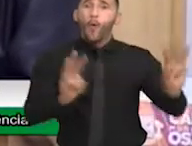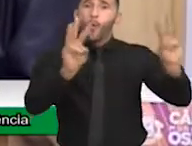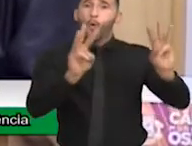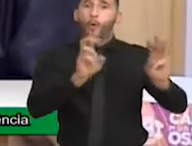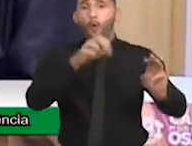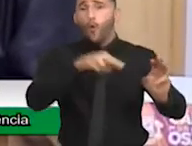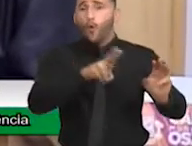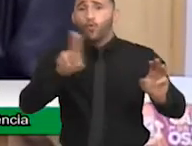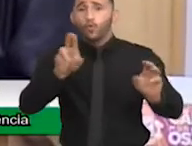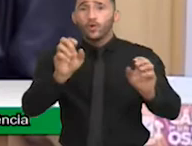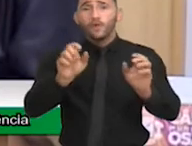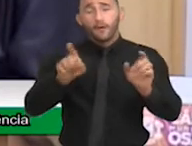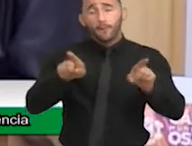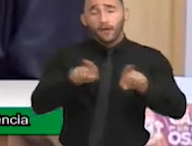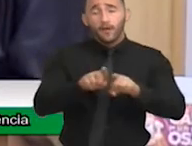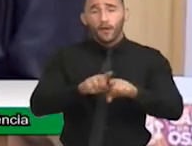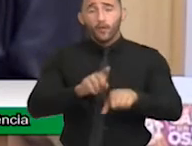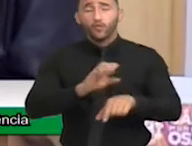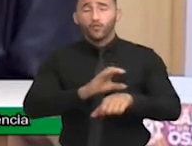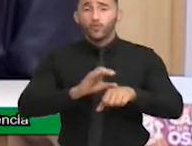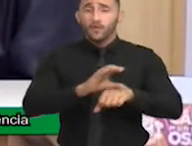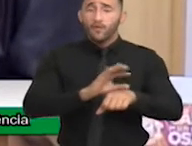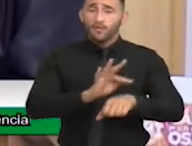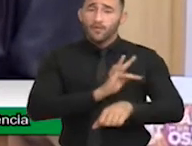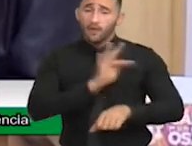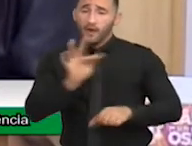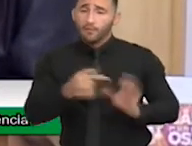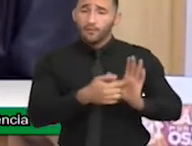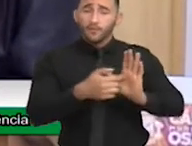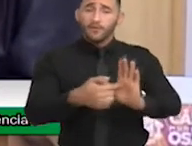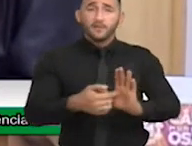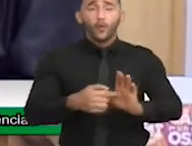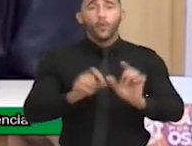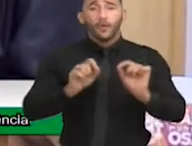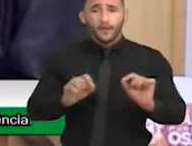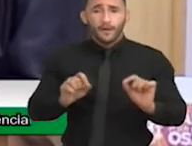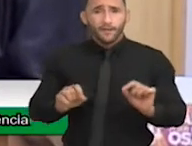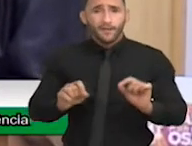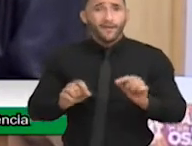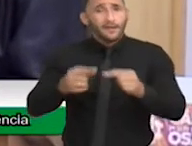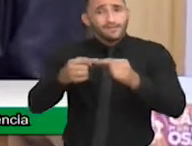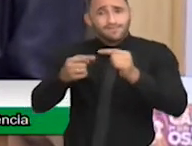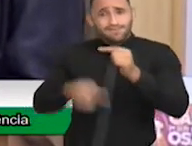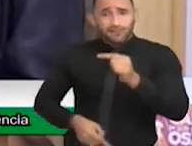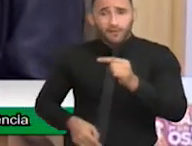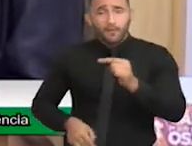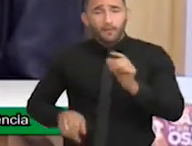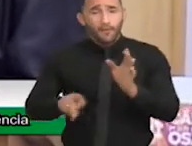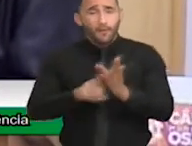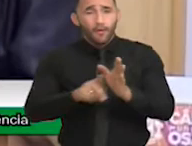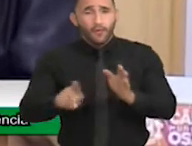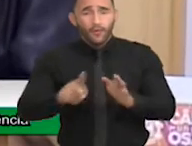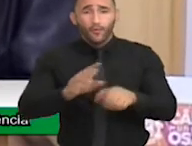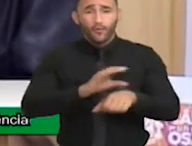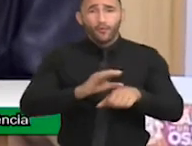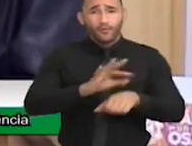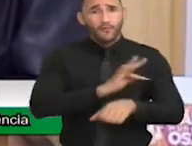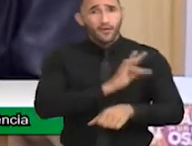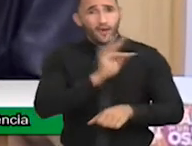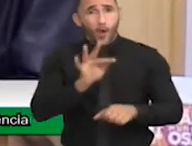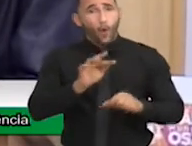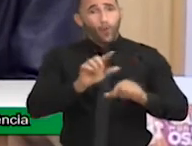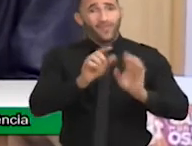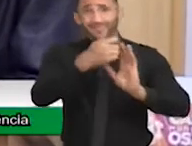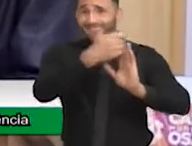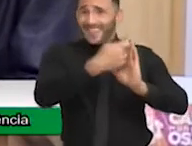Constitucional 45 de 2004, bem como violar os dispostos nos artigos 227 da Constituição da República, nosso texto